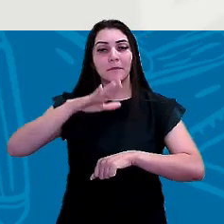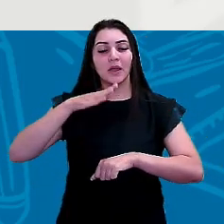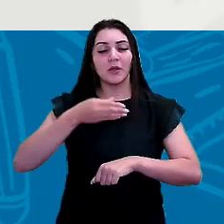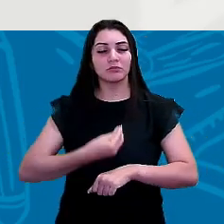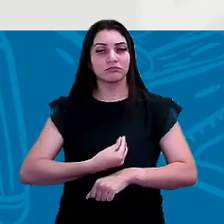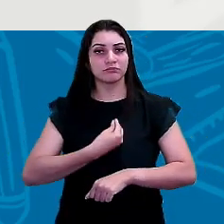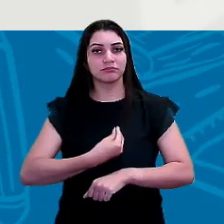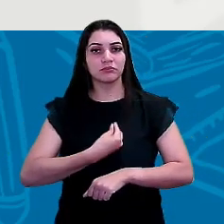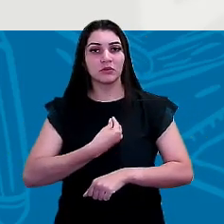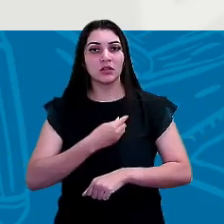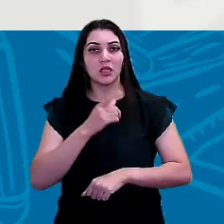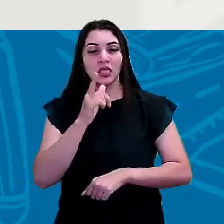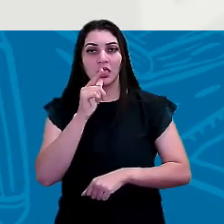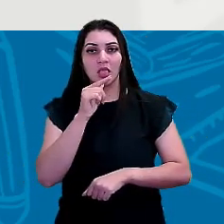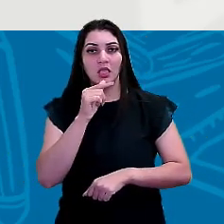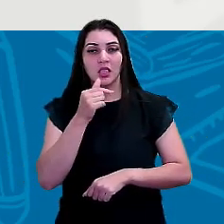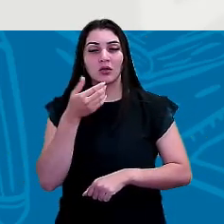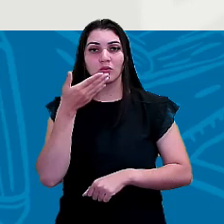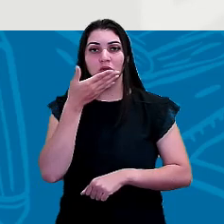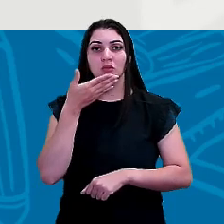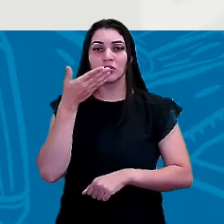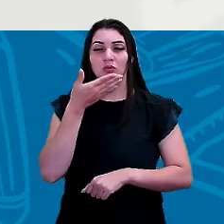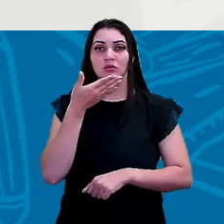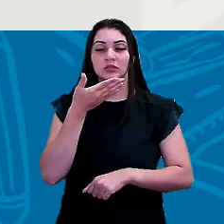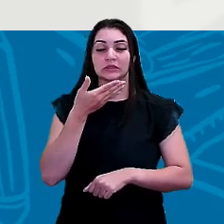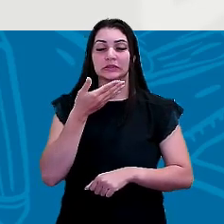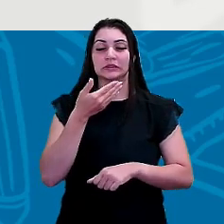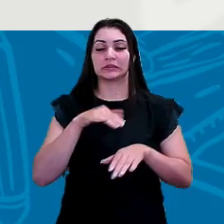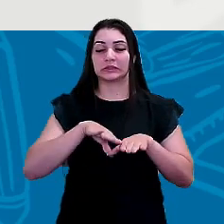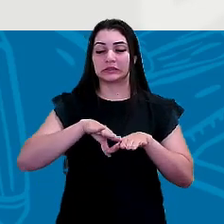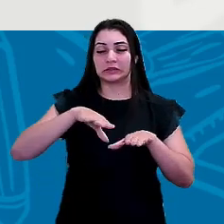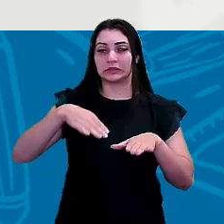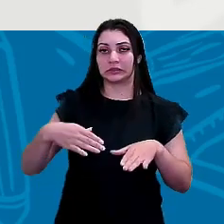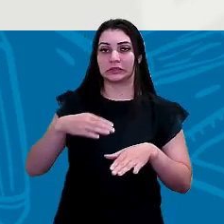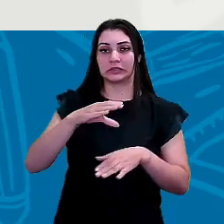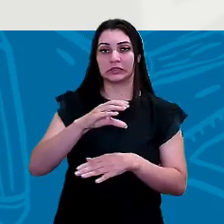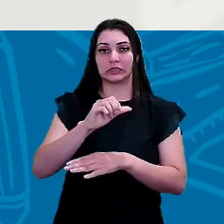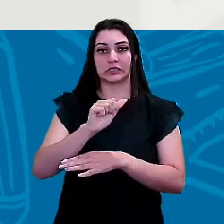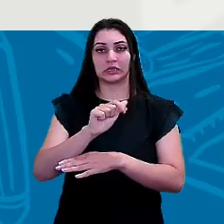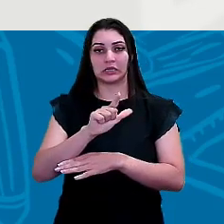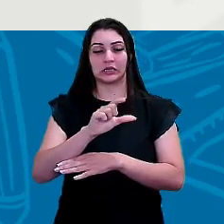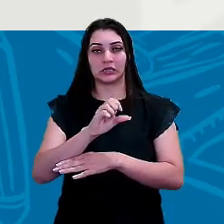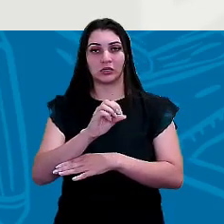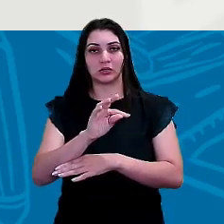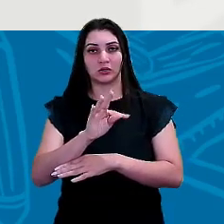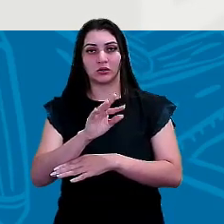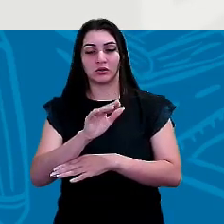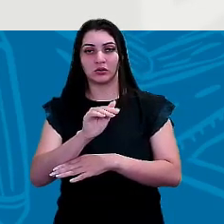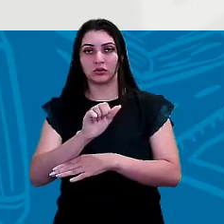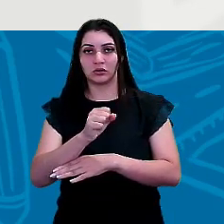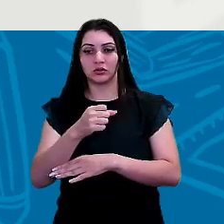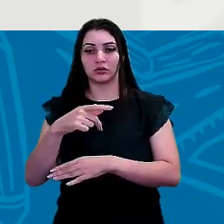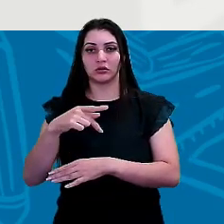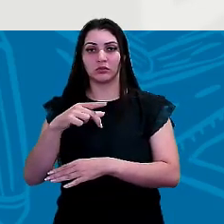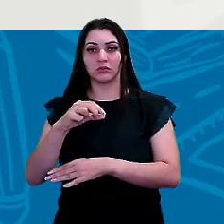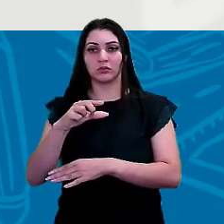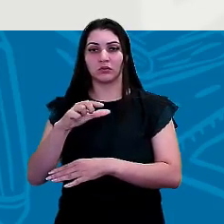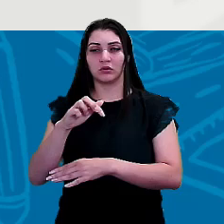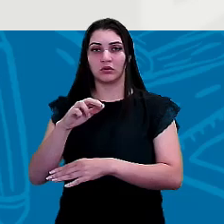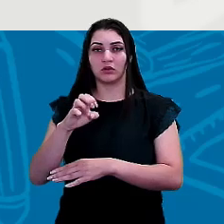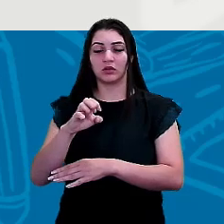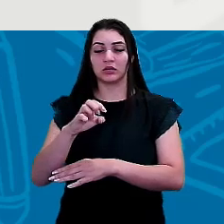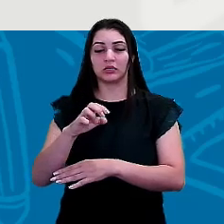presença de água doce? Nas calotas polares, né? Então a maior parte da água potável do mundo, ela está congelada